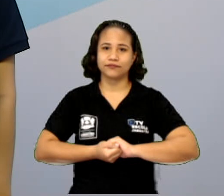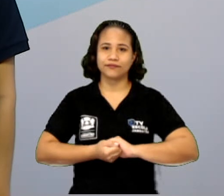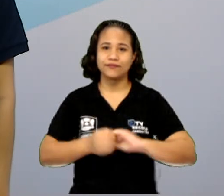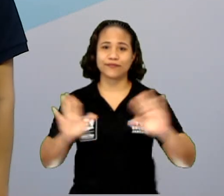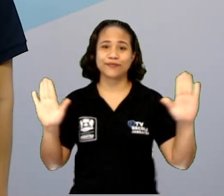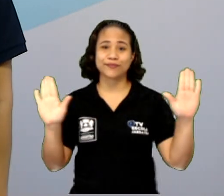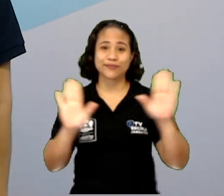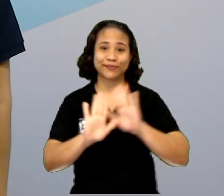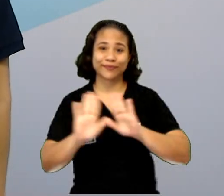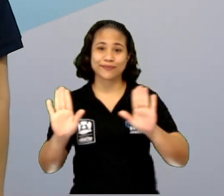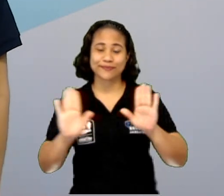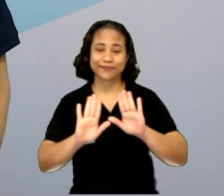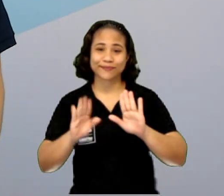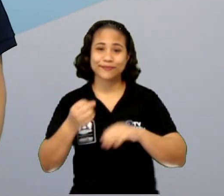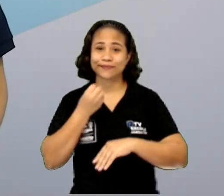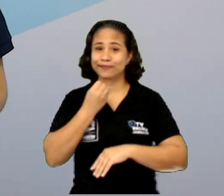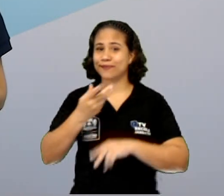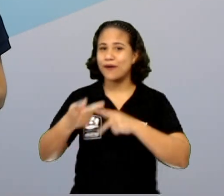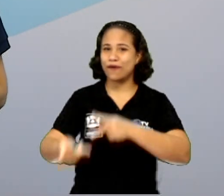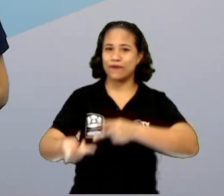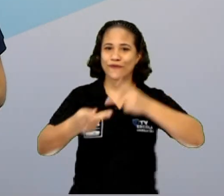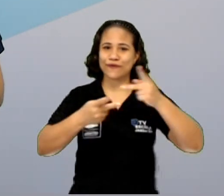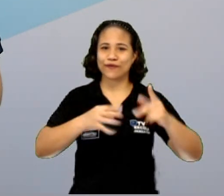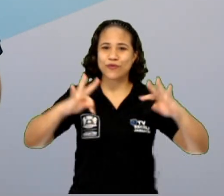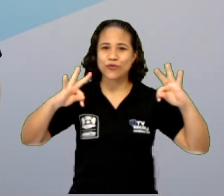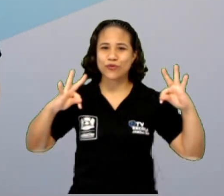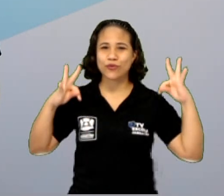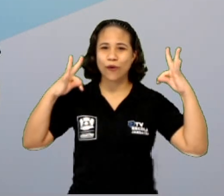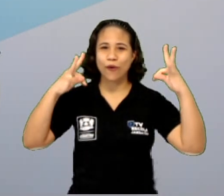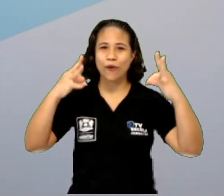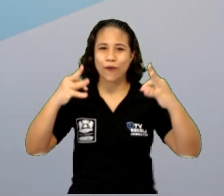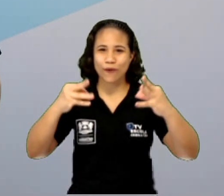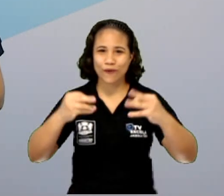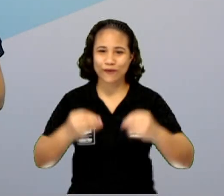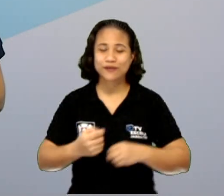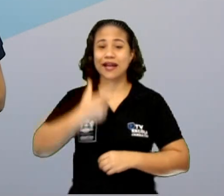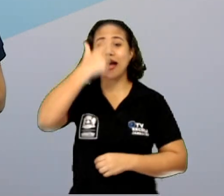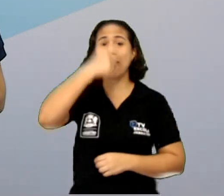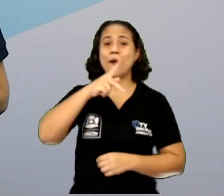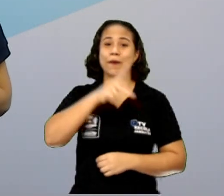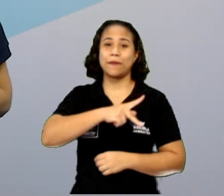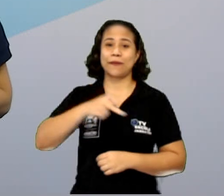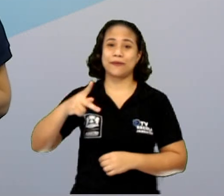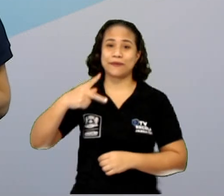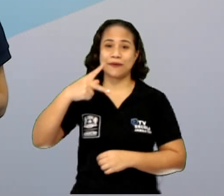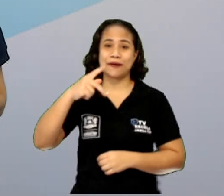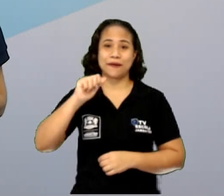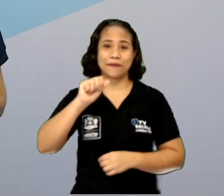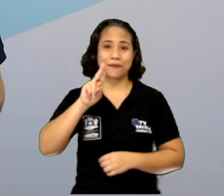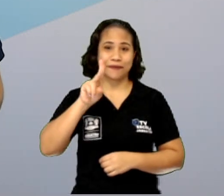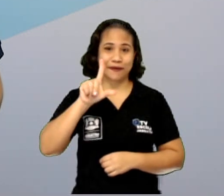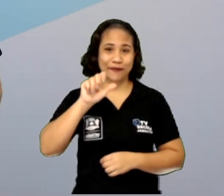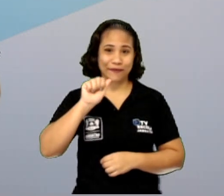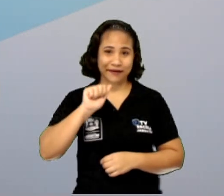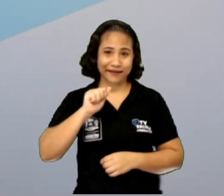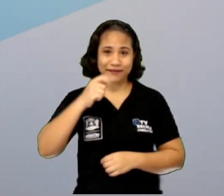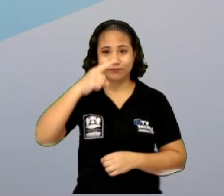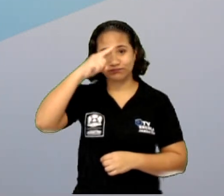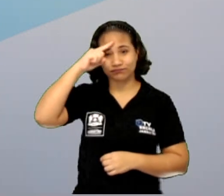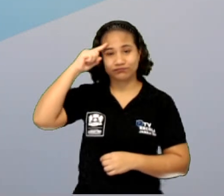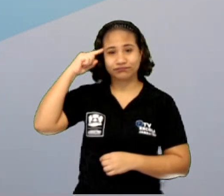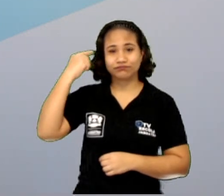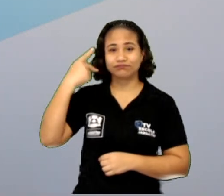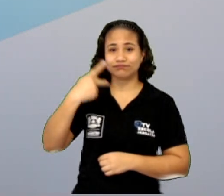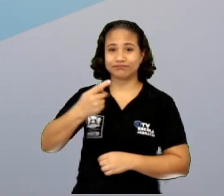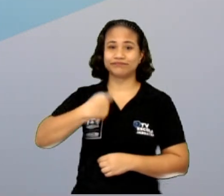Welcome! Bem-vindos, bem-vindas e bem-vindes. Eu sou a teacher Paula Greip e esta é uma aula de inglês